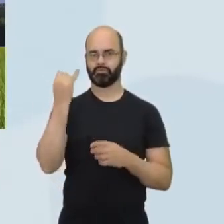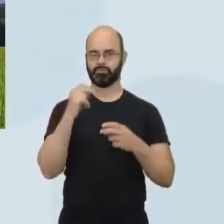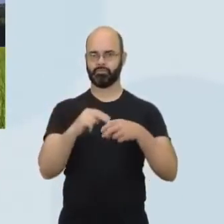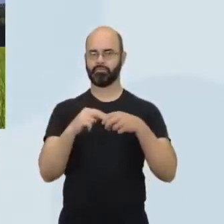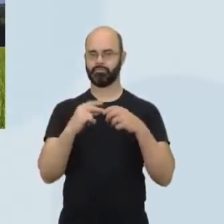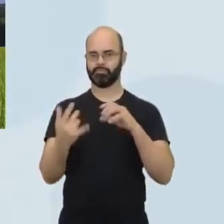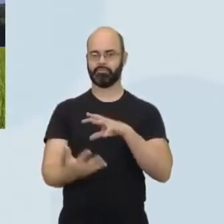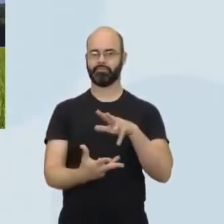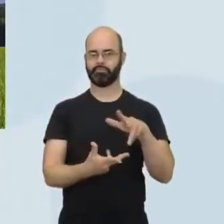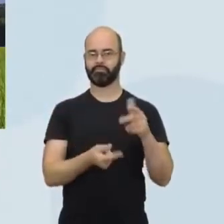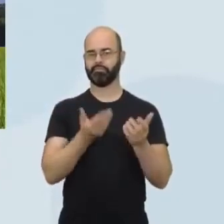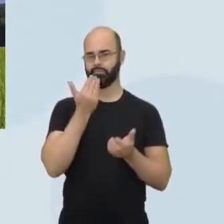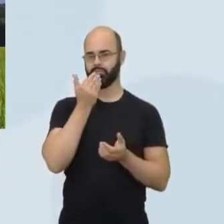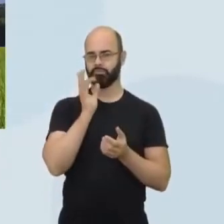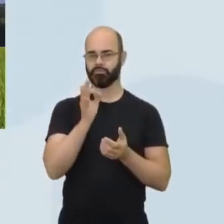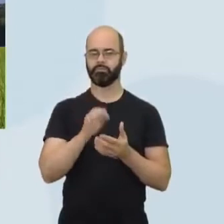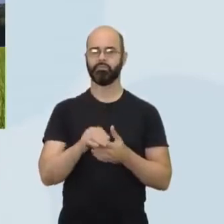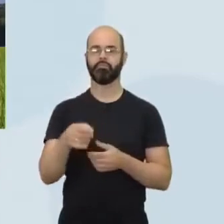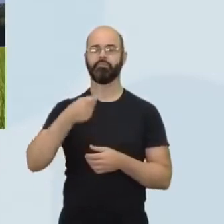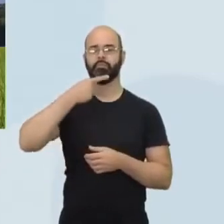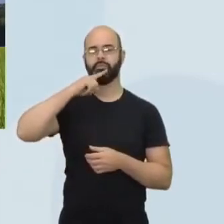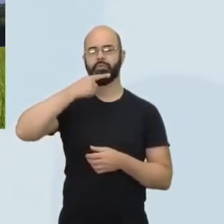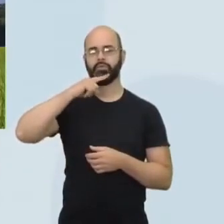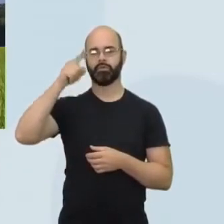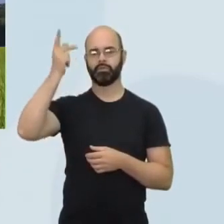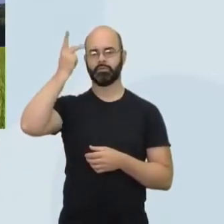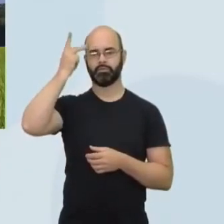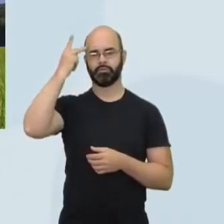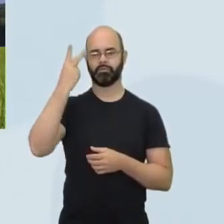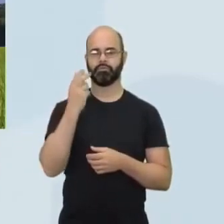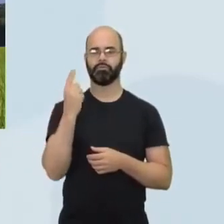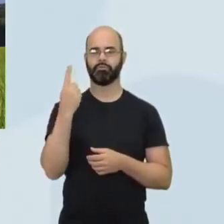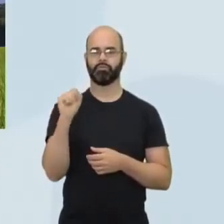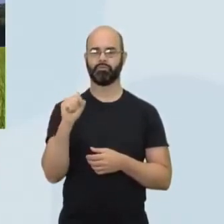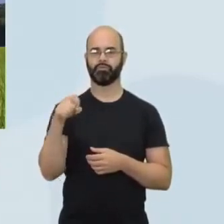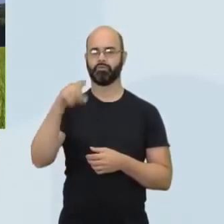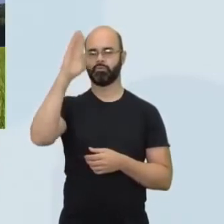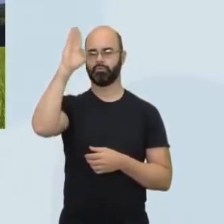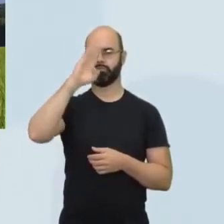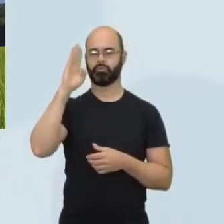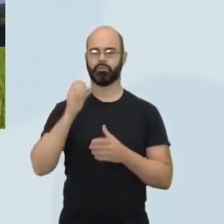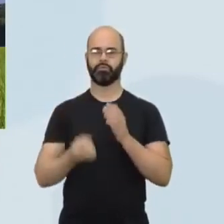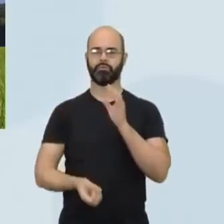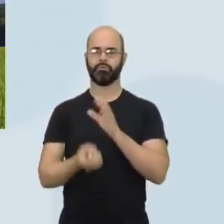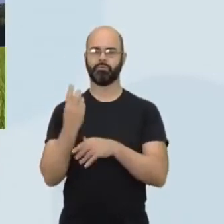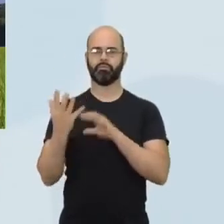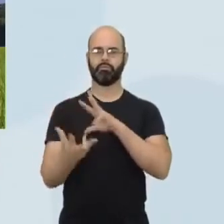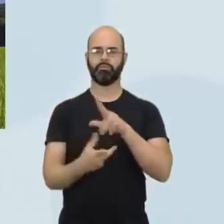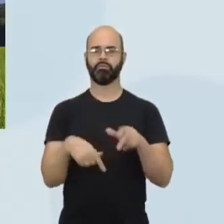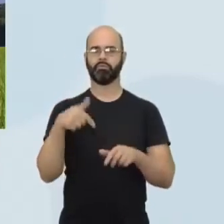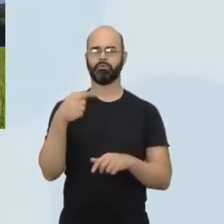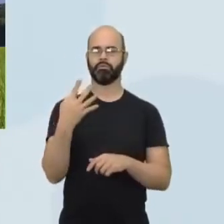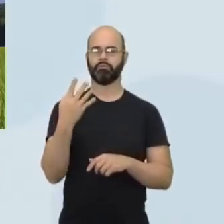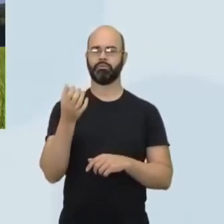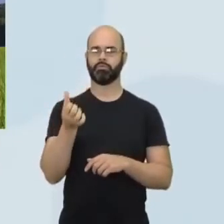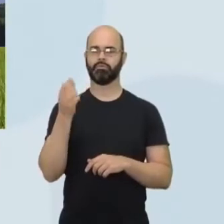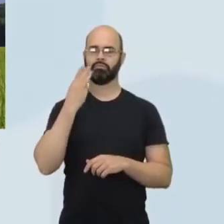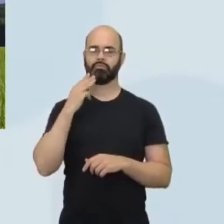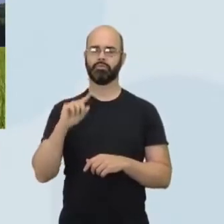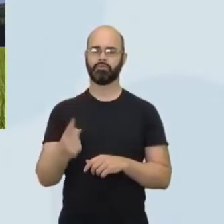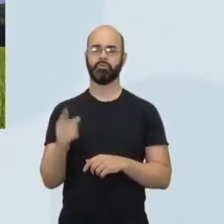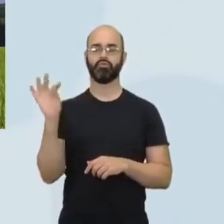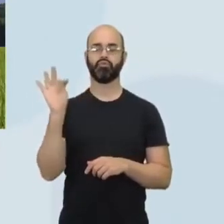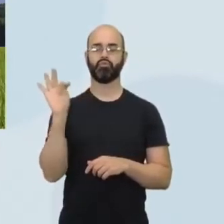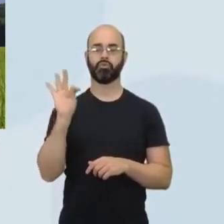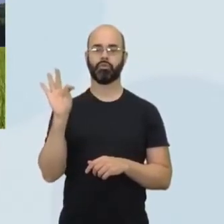No caso, o alimento, né? Cana-de-açúcar em São Paulo. Em 2018, o Brasil era o maior produtor mundial com 746 milhões